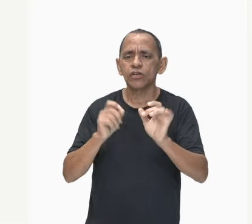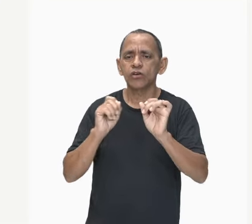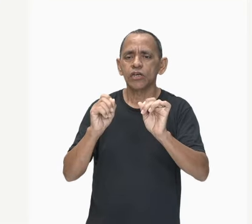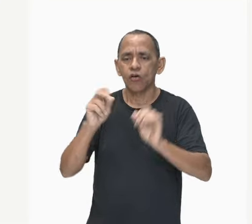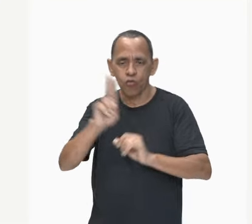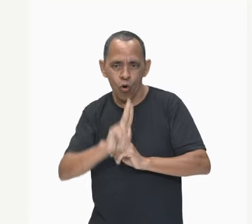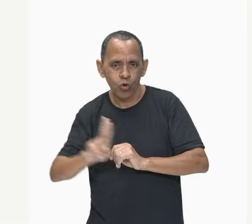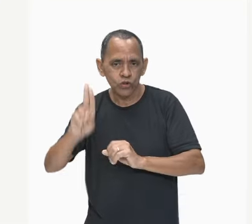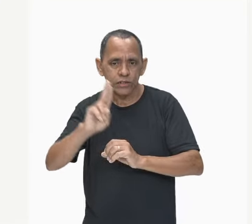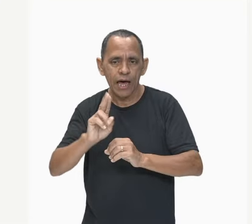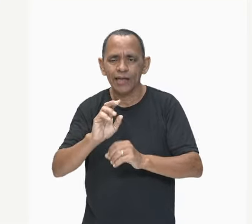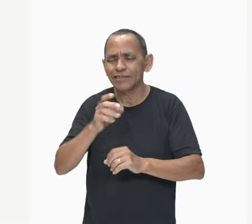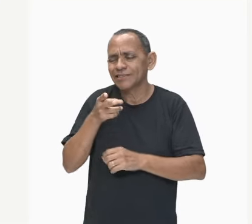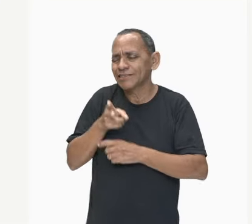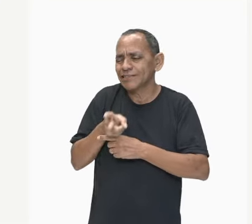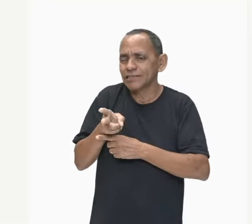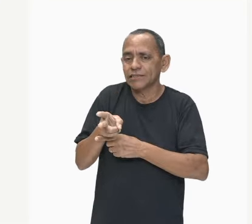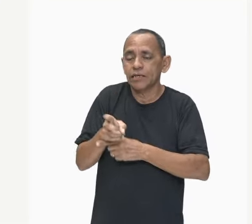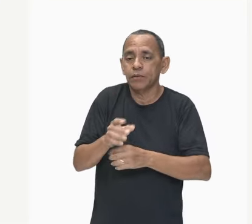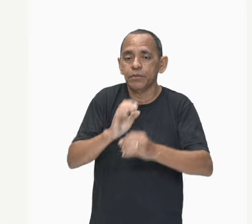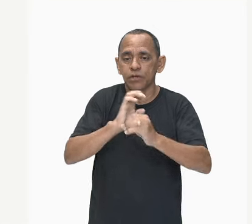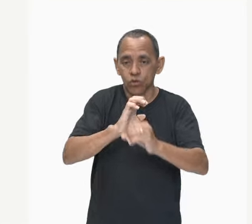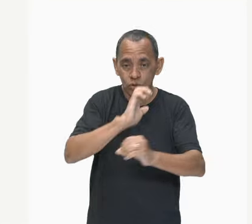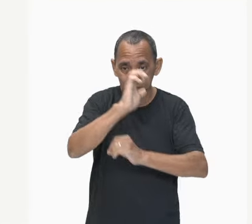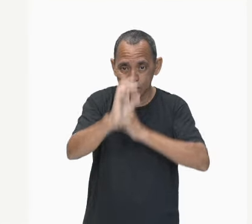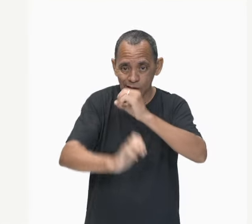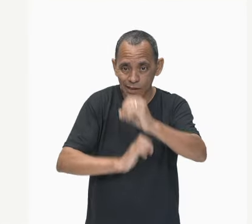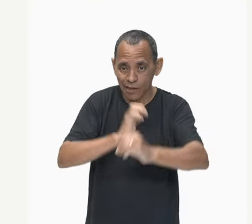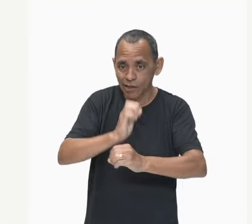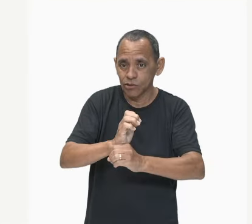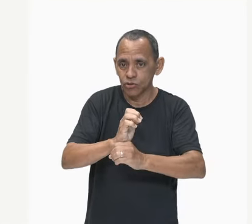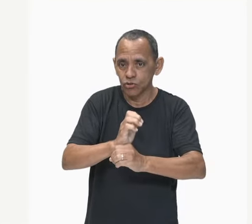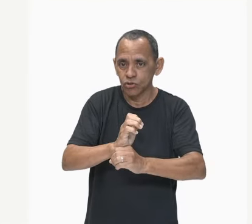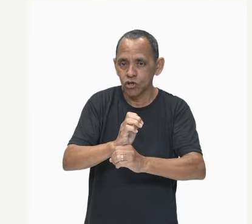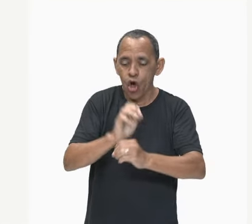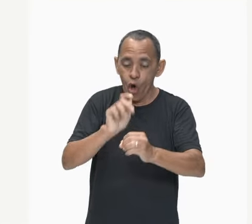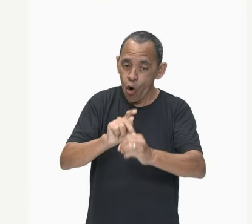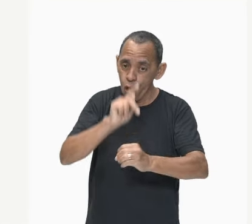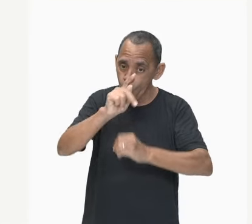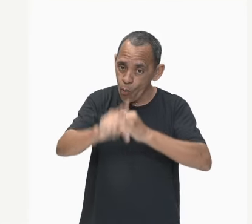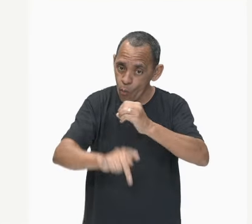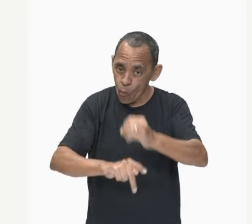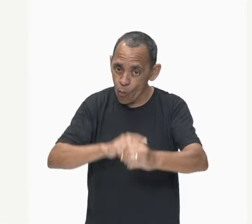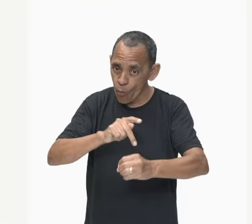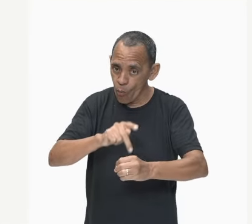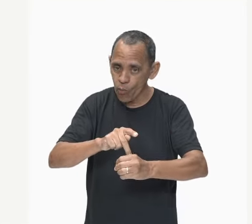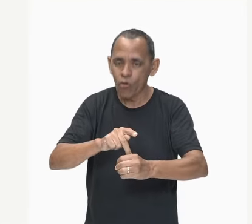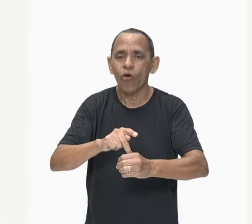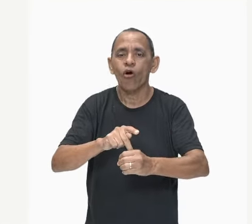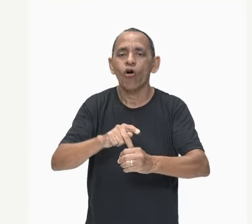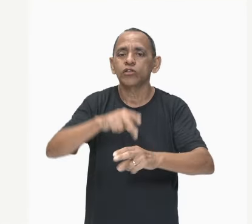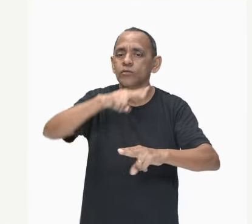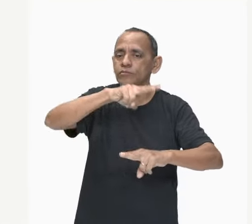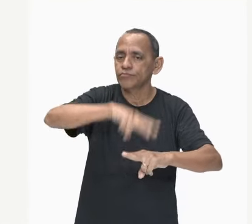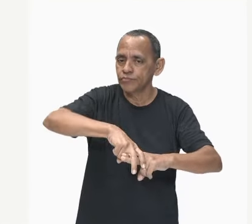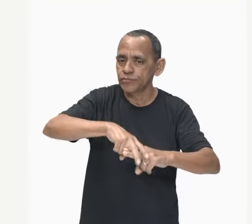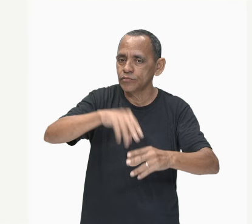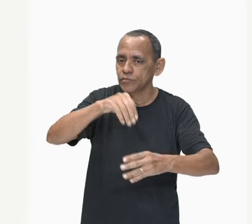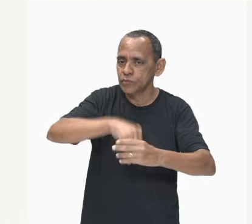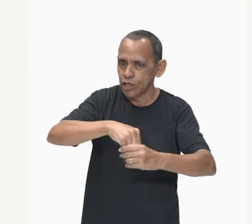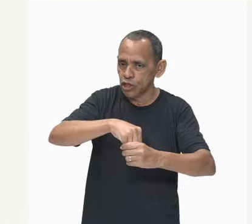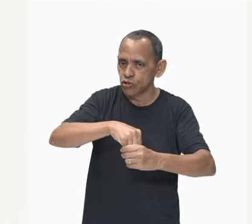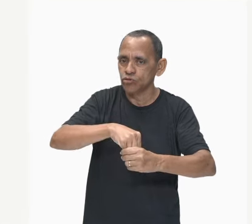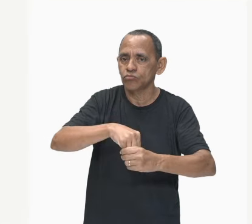os elétrons. Nunca vou usar os prótons aí. Por quê? ele está preso lá dentro do núcleo. Muito bem. Depois